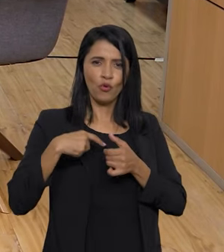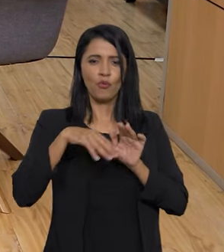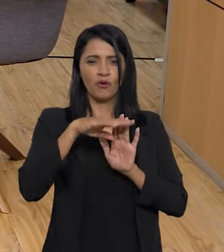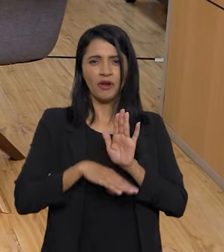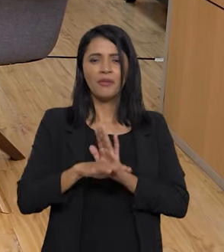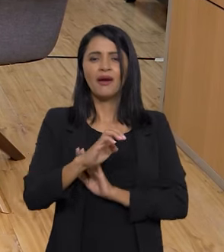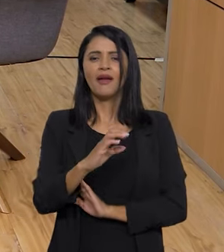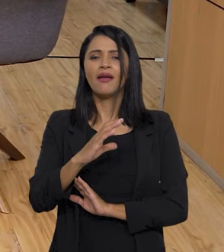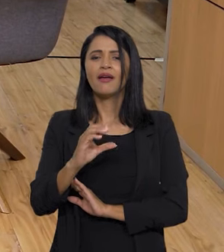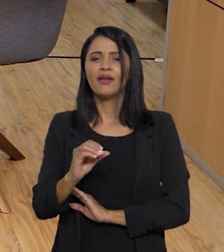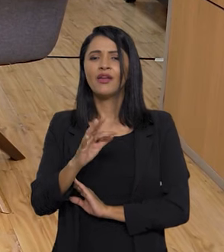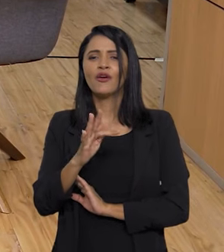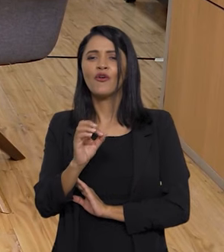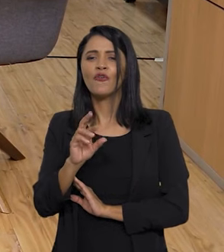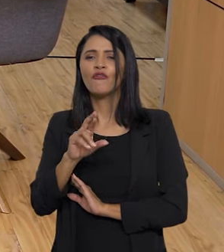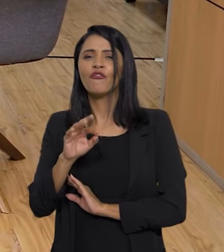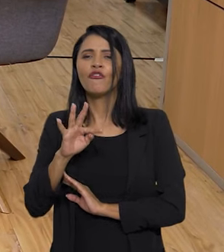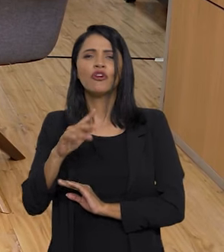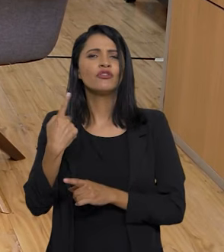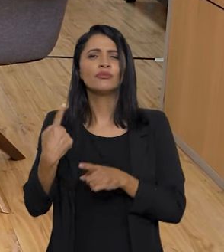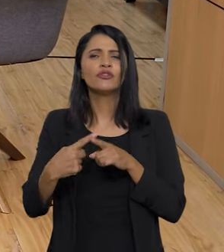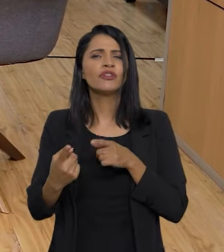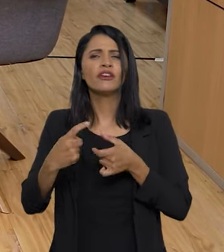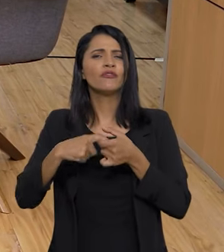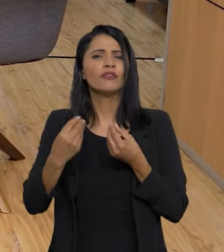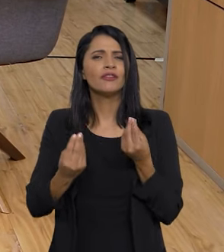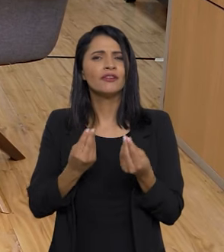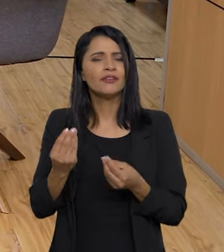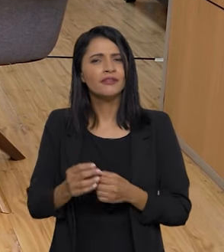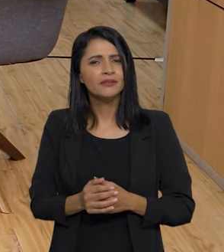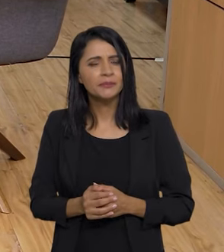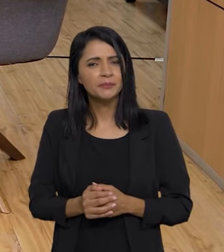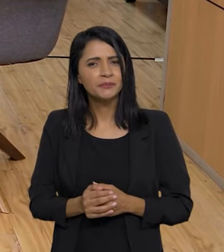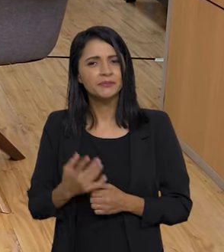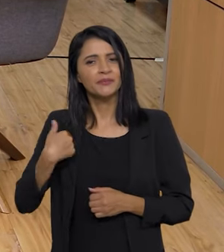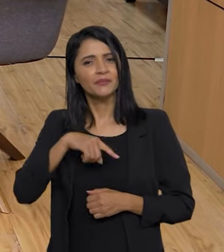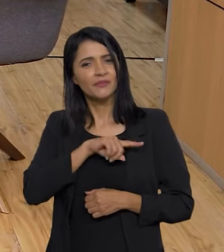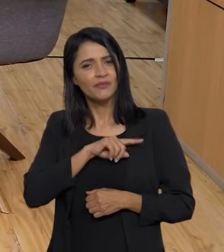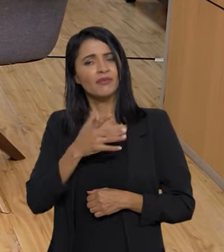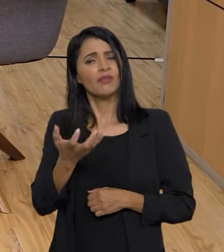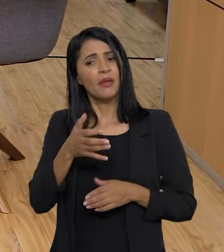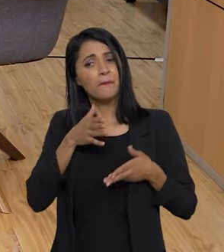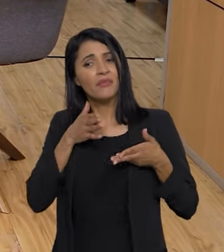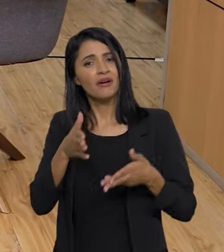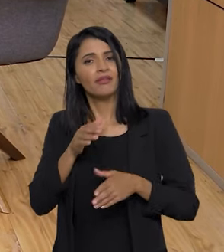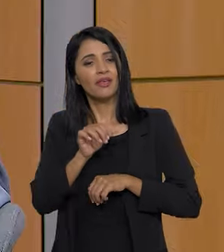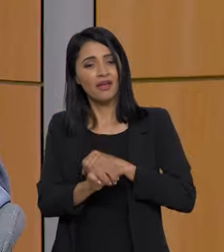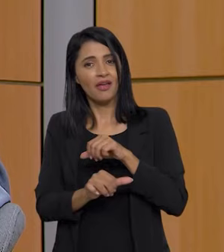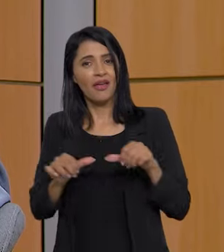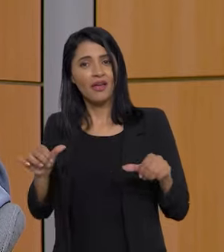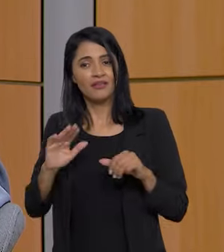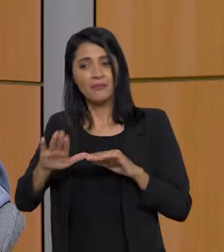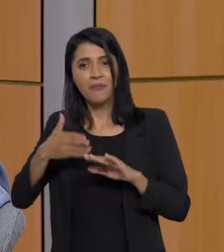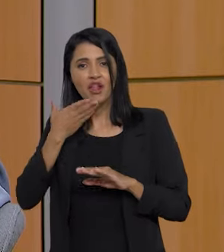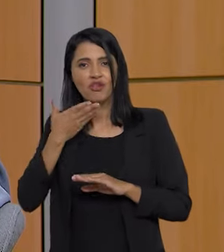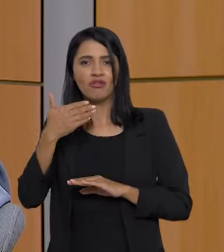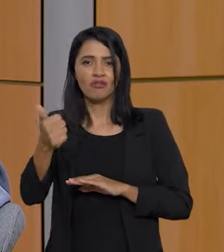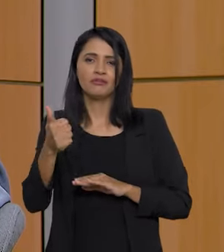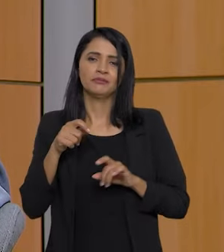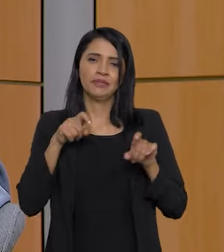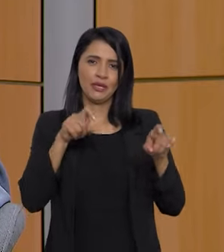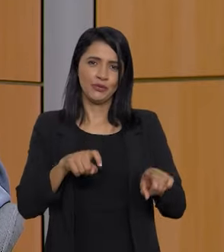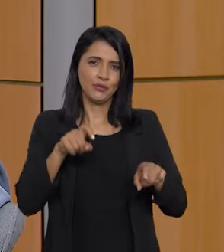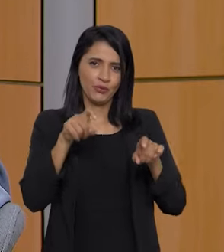Ecoforte. Por que o governo decidiu retomar esse programa? Porque nós queremos participar dessa transição para uma